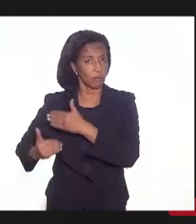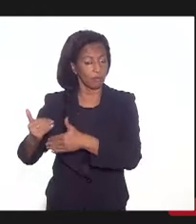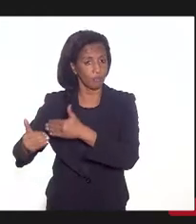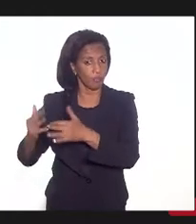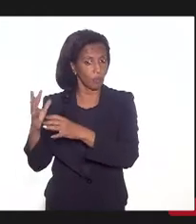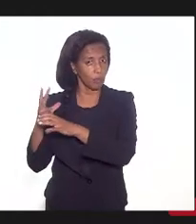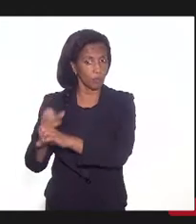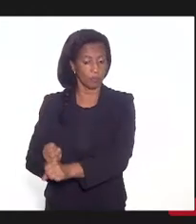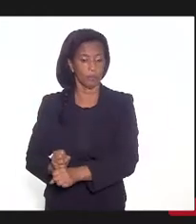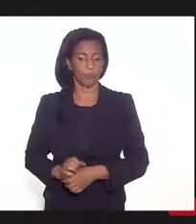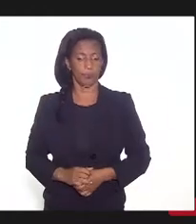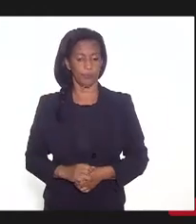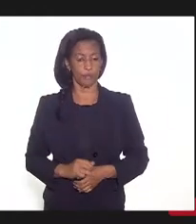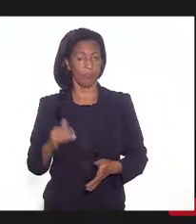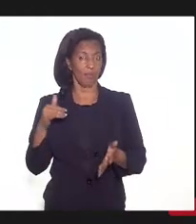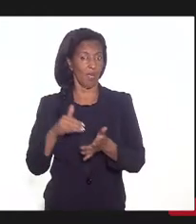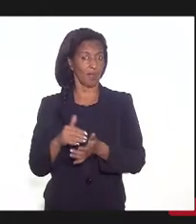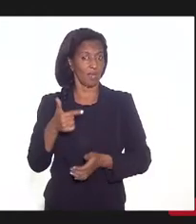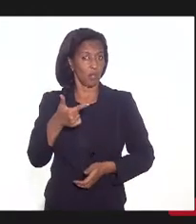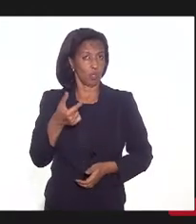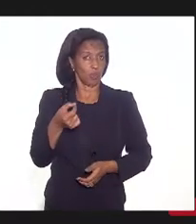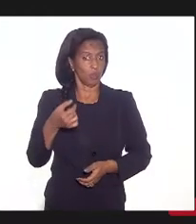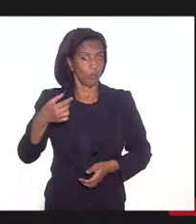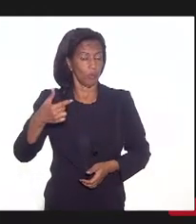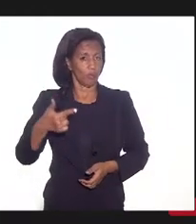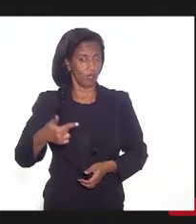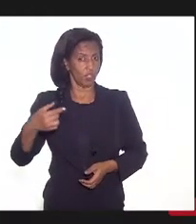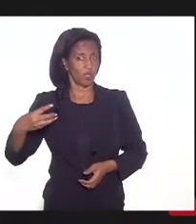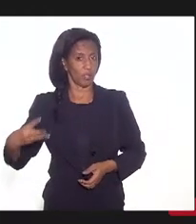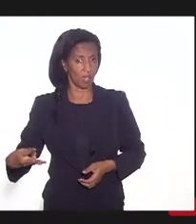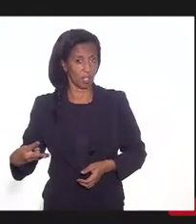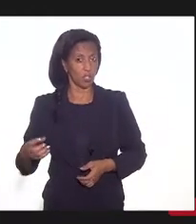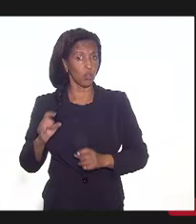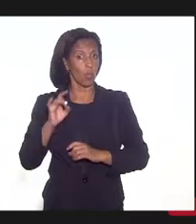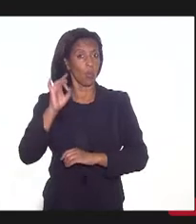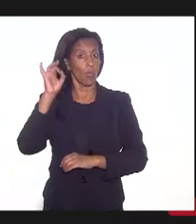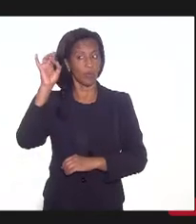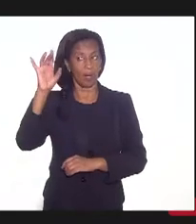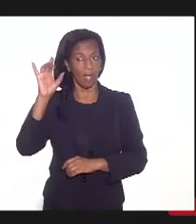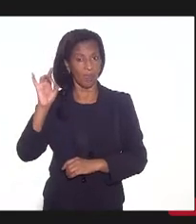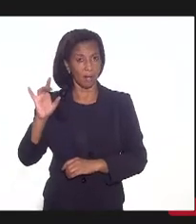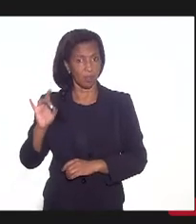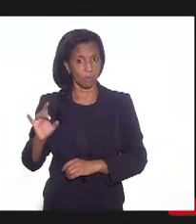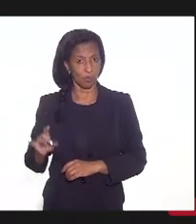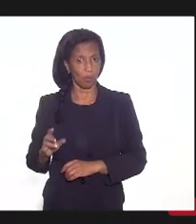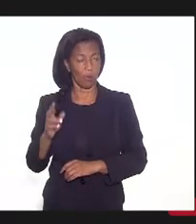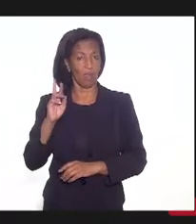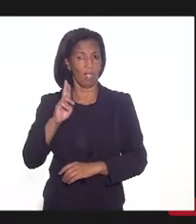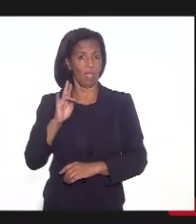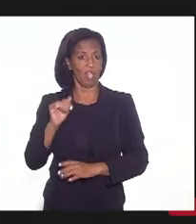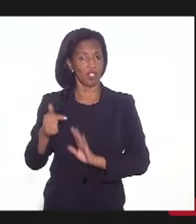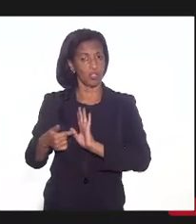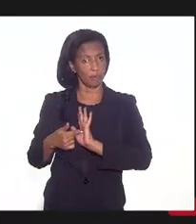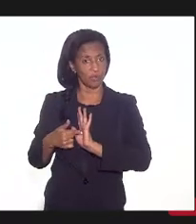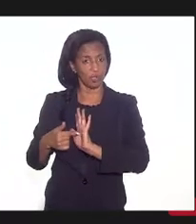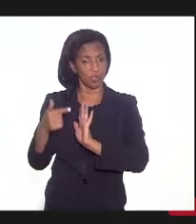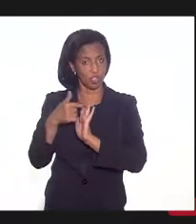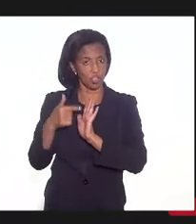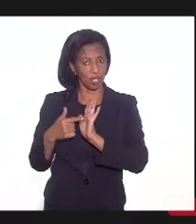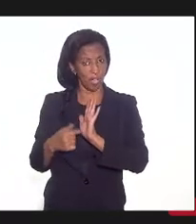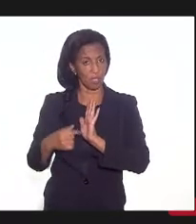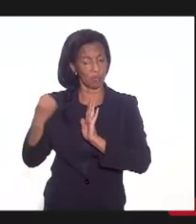até 2023, quanto que cada regime indicaria de